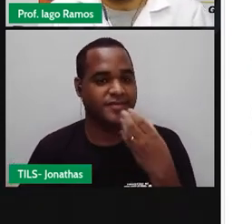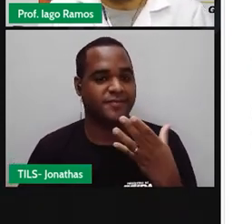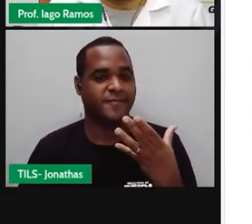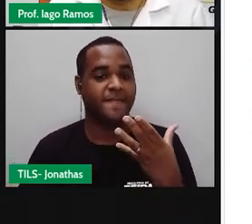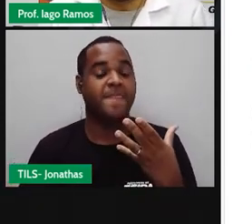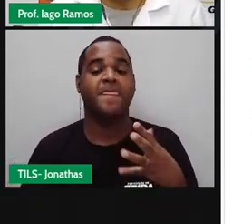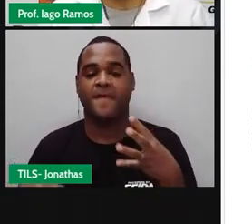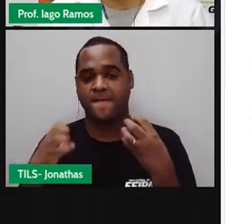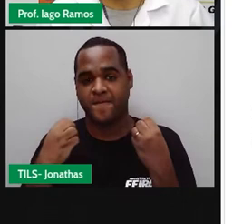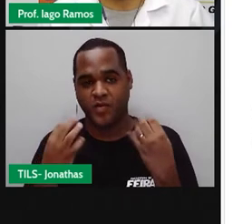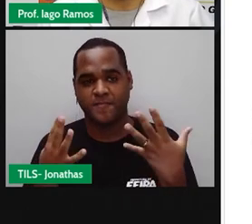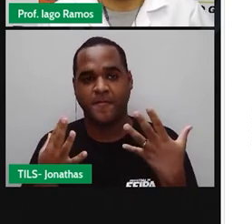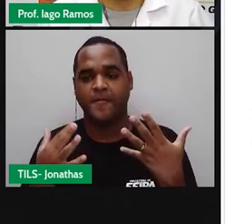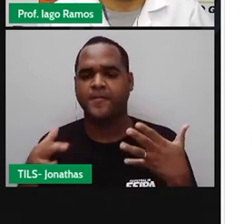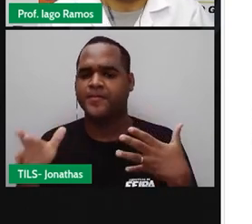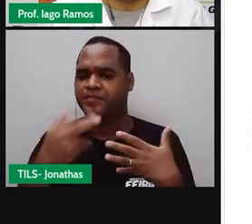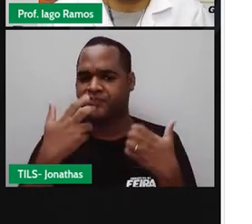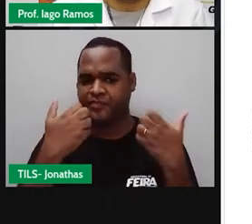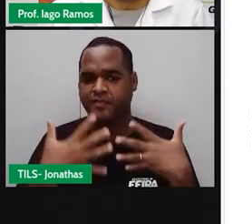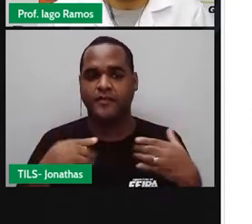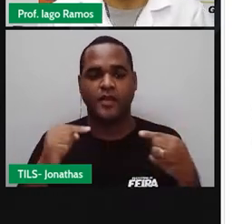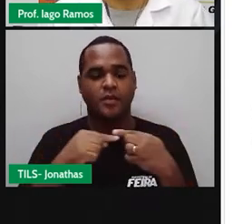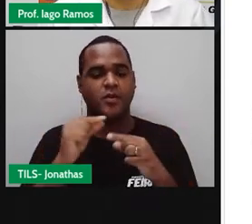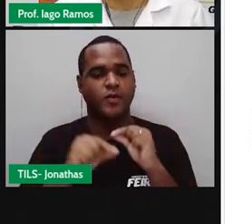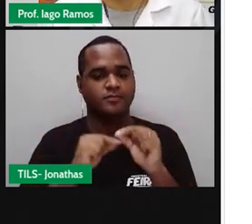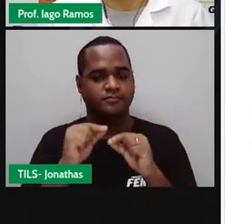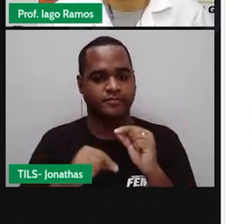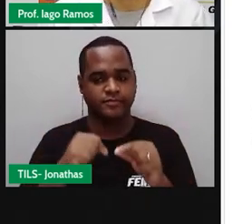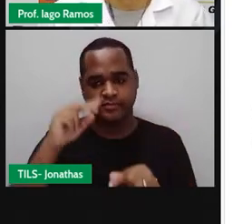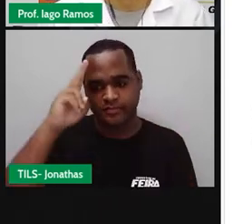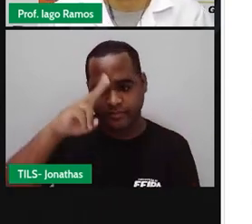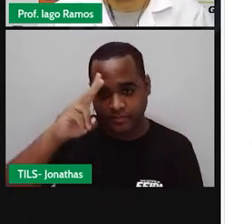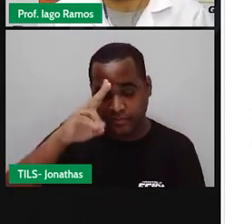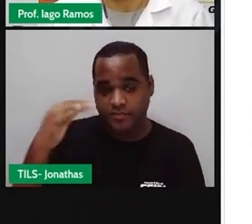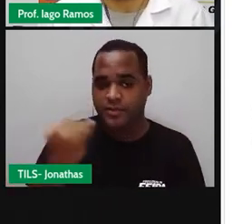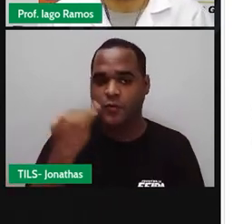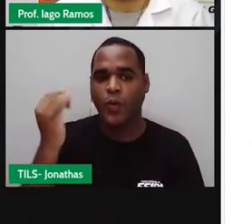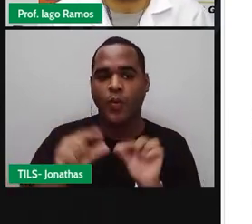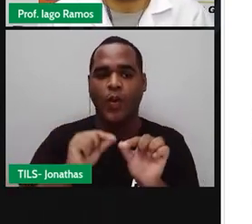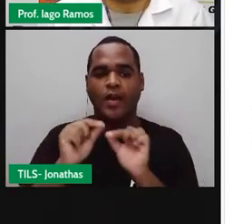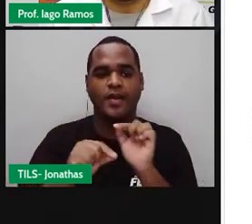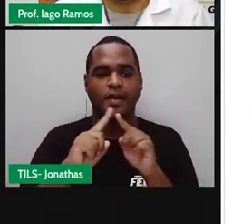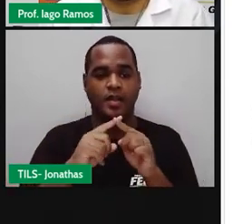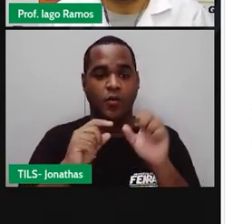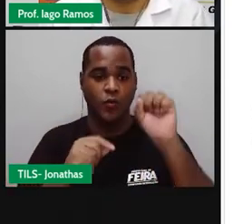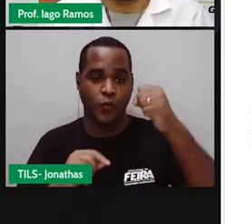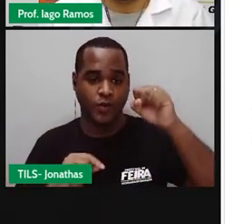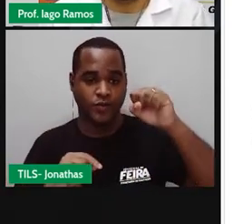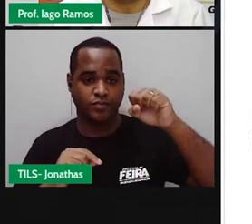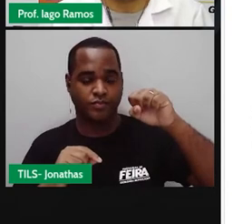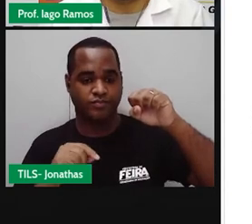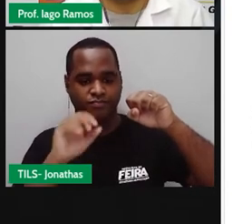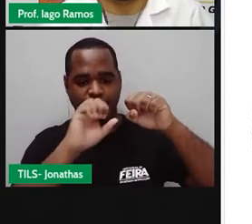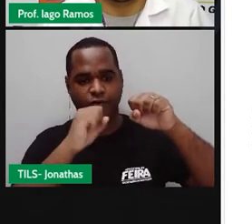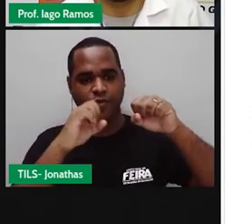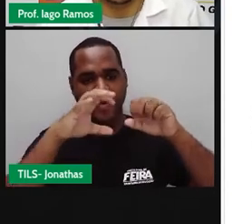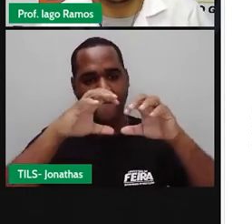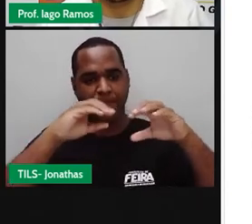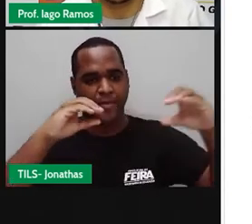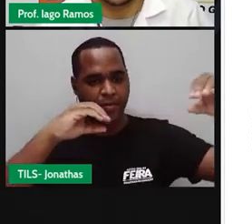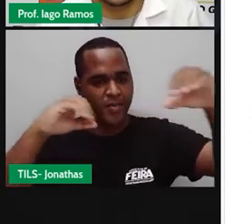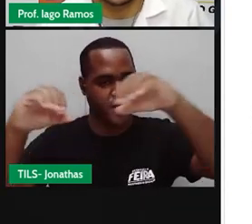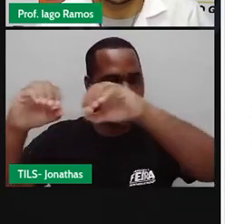Bom, essa situação diz o seguinte. Você se lembra que no Sistema Solar há oito planetas? Observe a